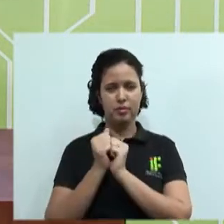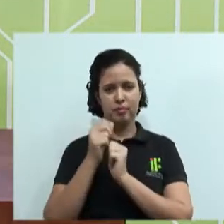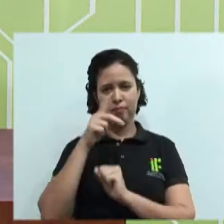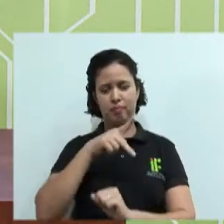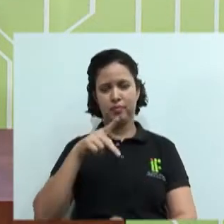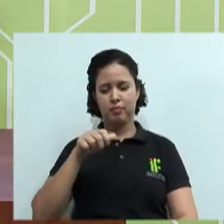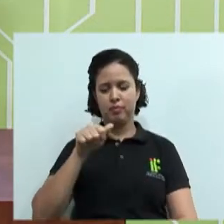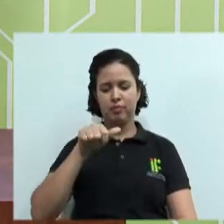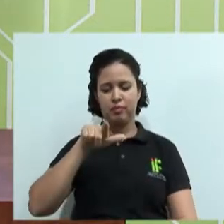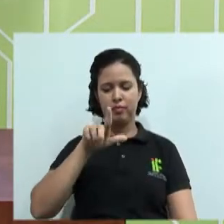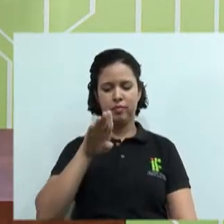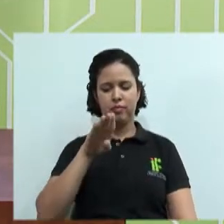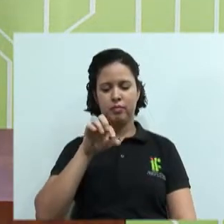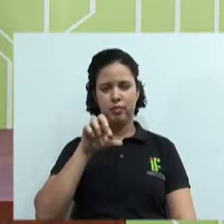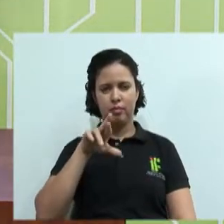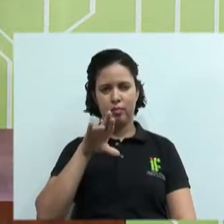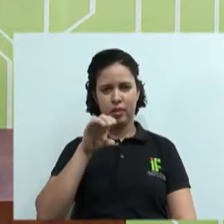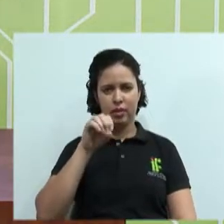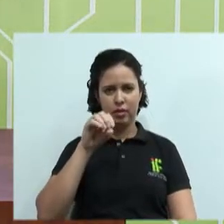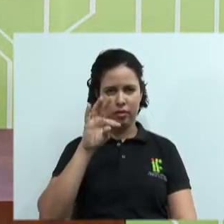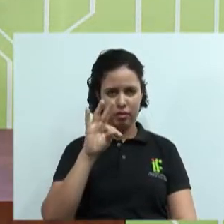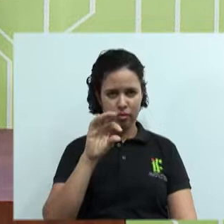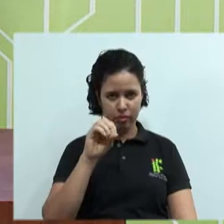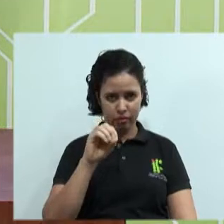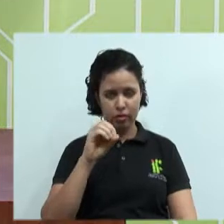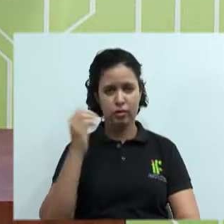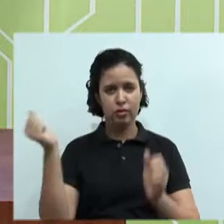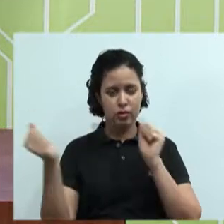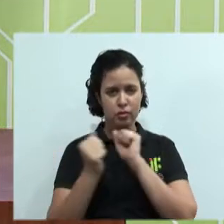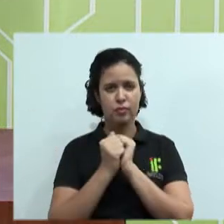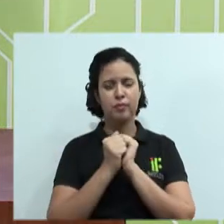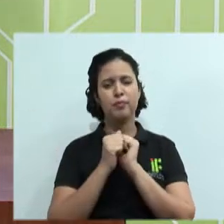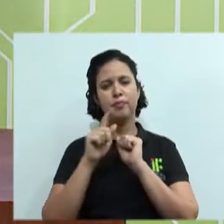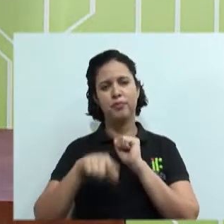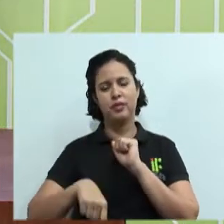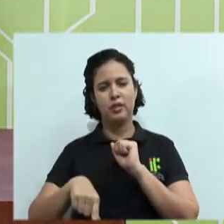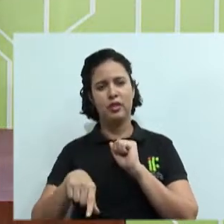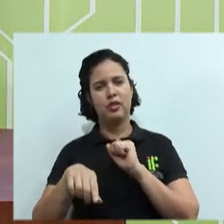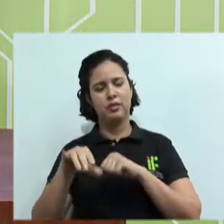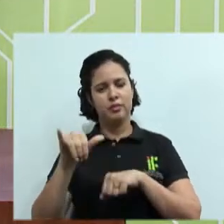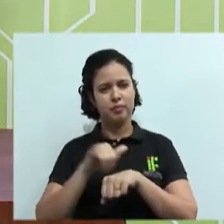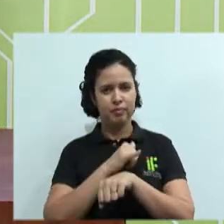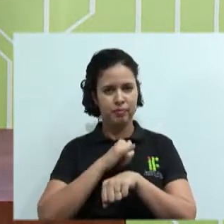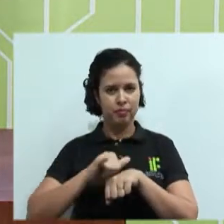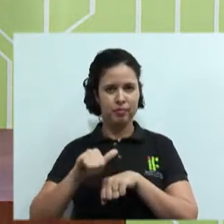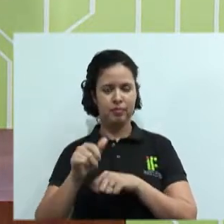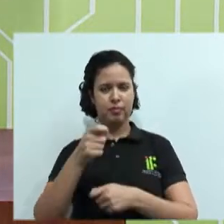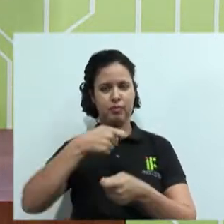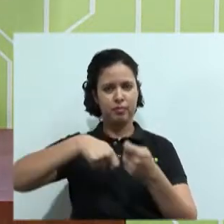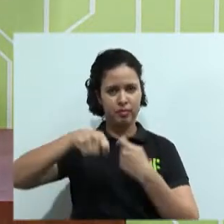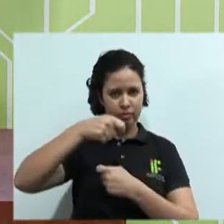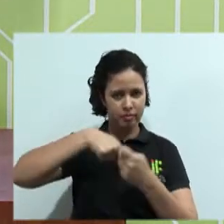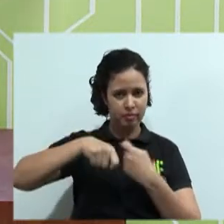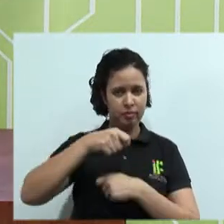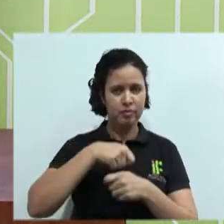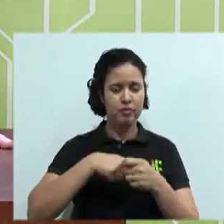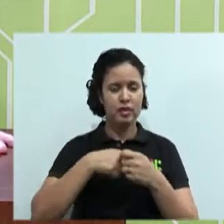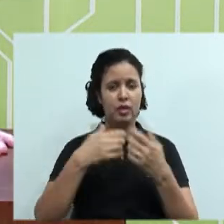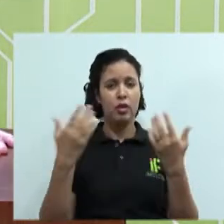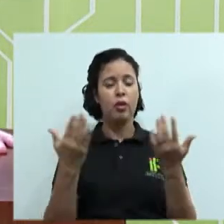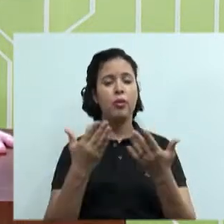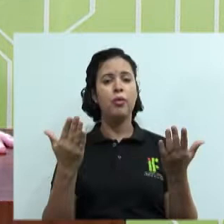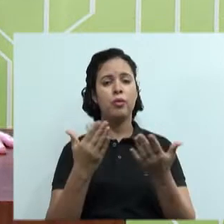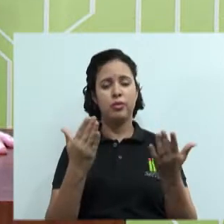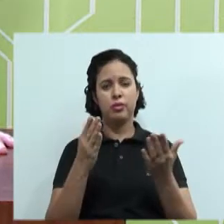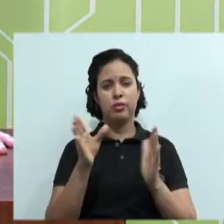estaremos guiando vocês aqui nessa nossa teleaula sobre técnicas de negociação. Nosso conteúdo de